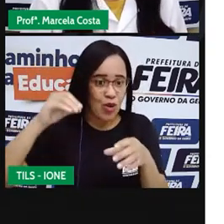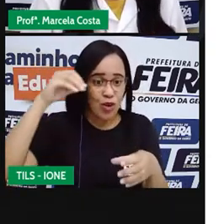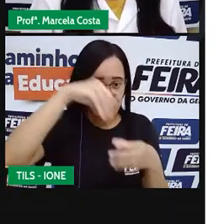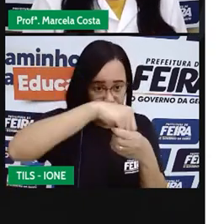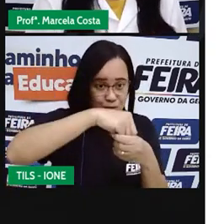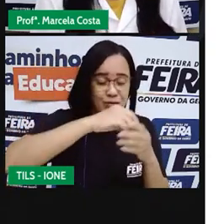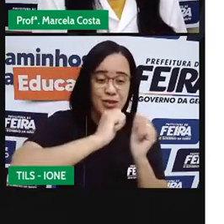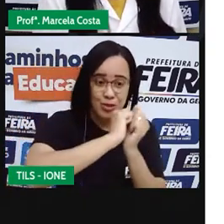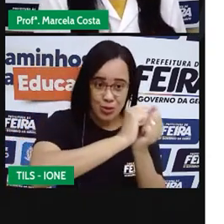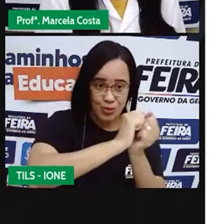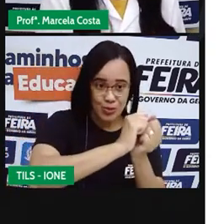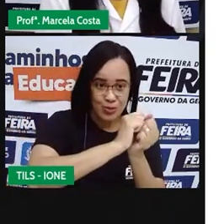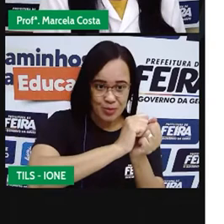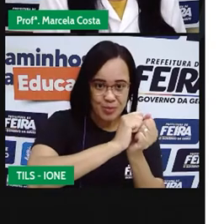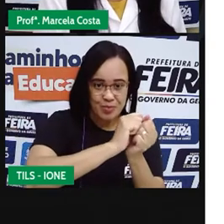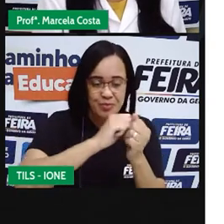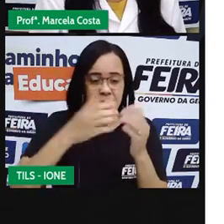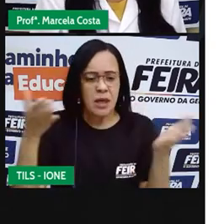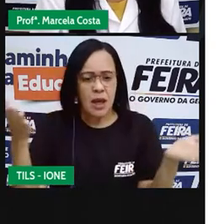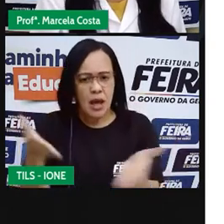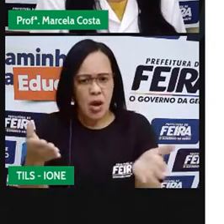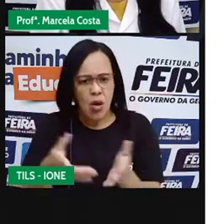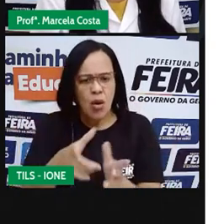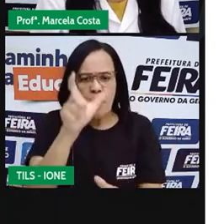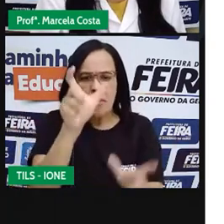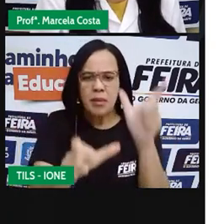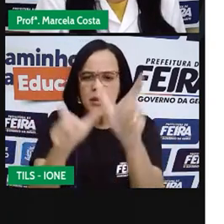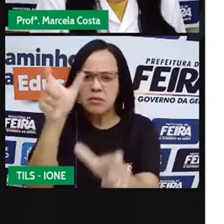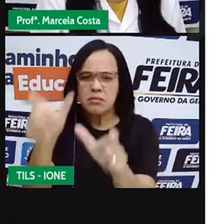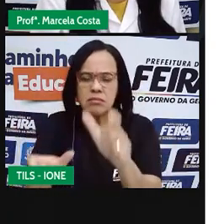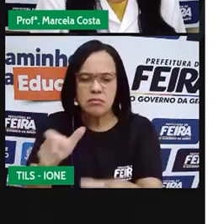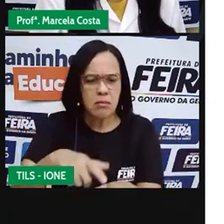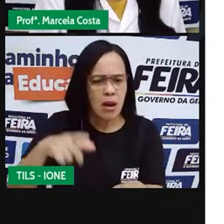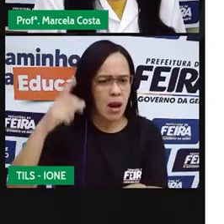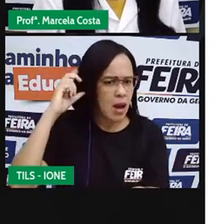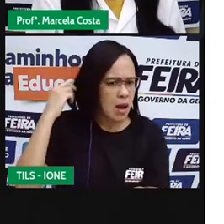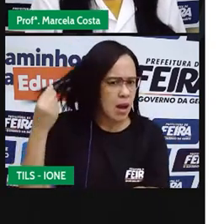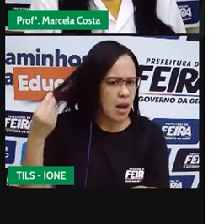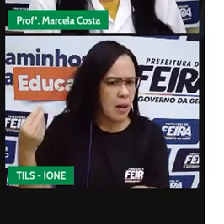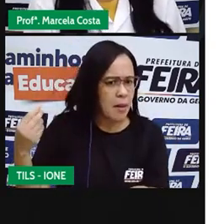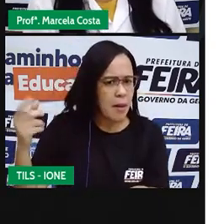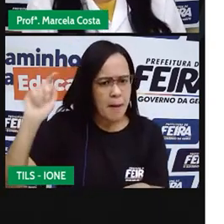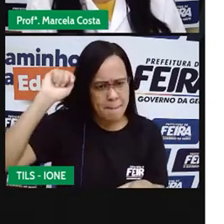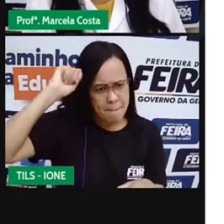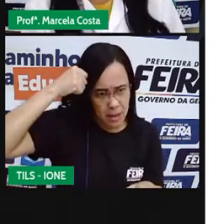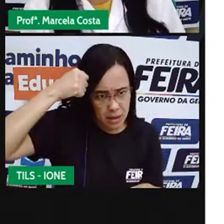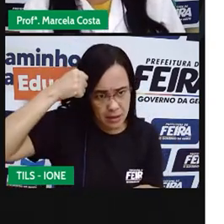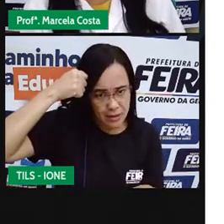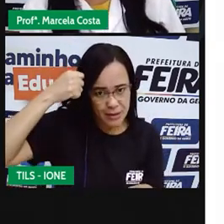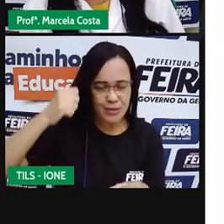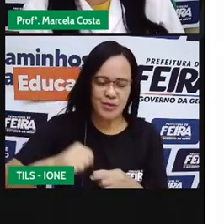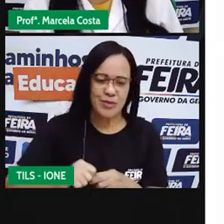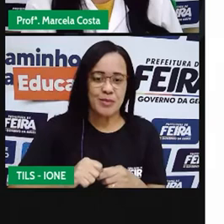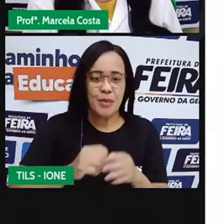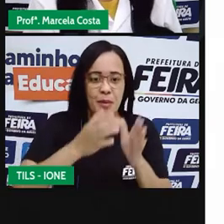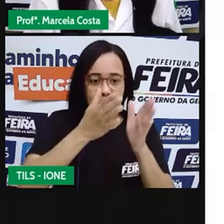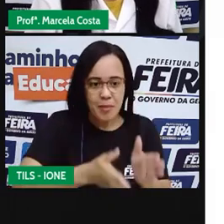Agora, a gente vai ver personagens que têm cabelos pretos. A gente vai ver a Jasmine,